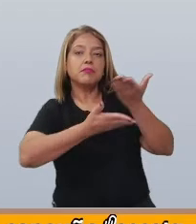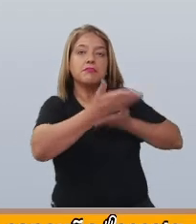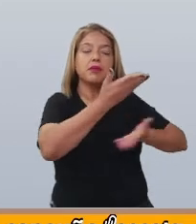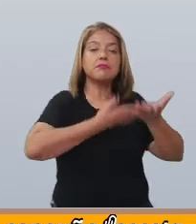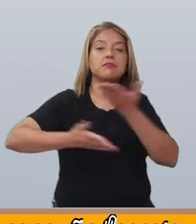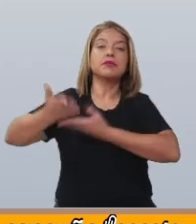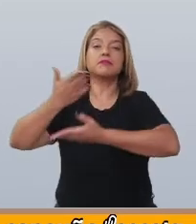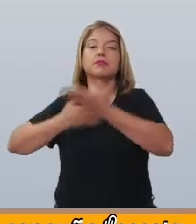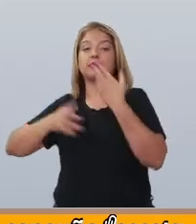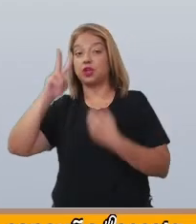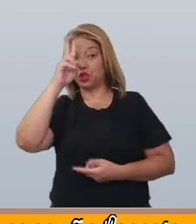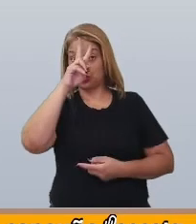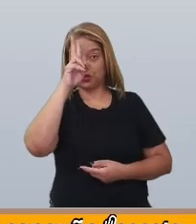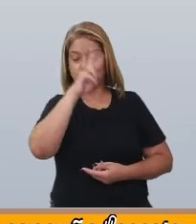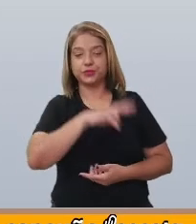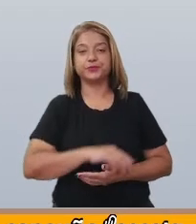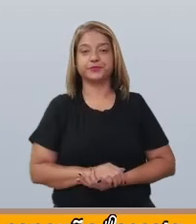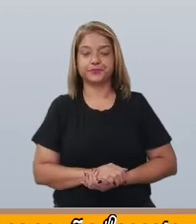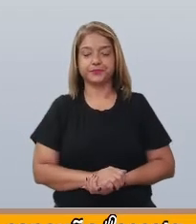torno da história.